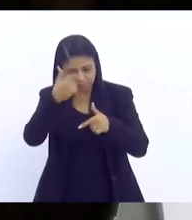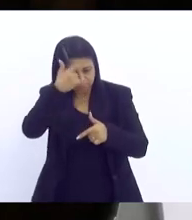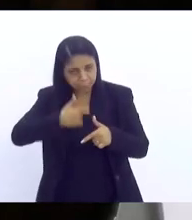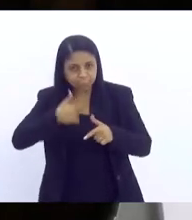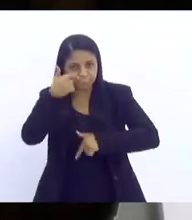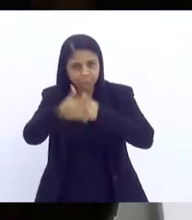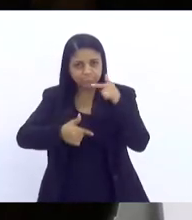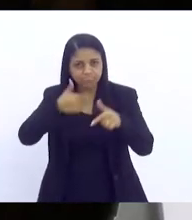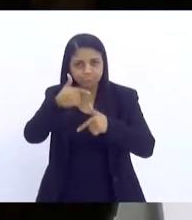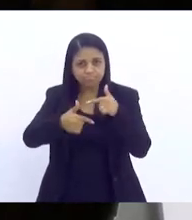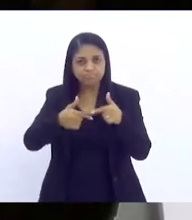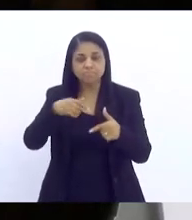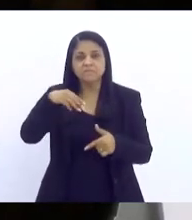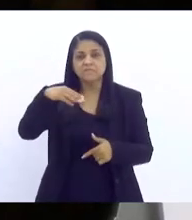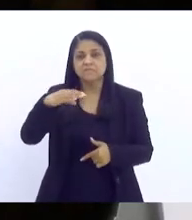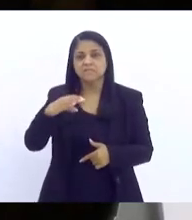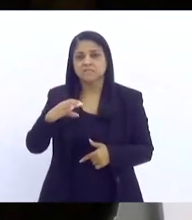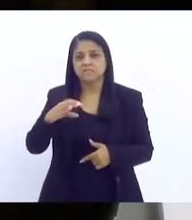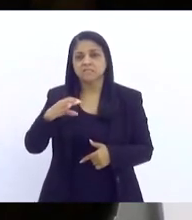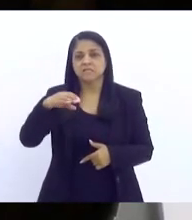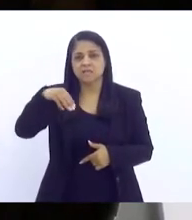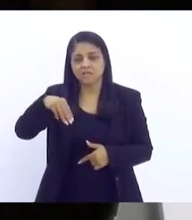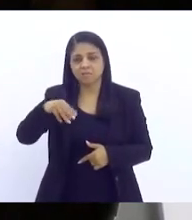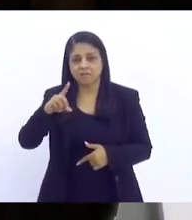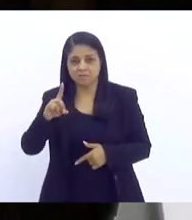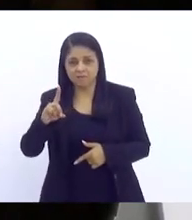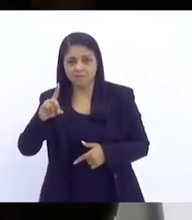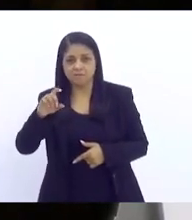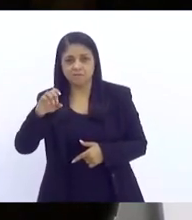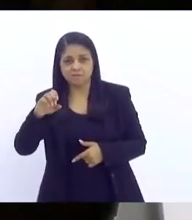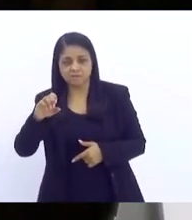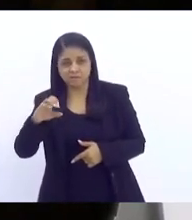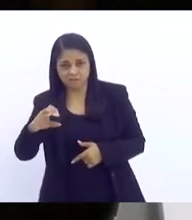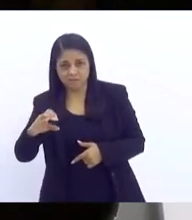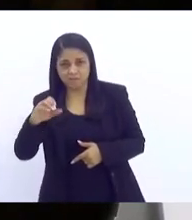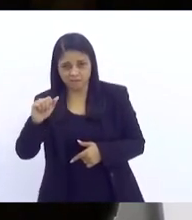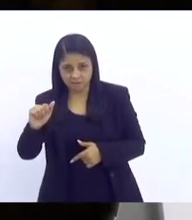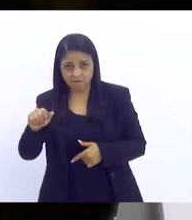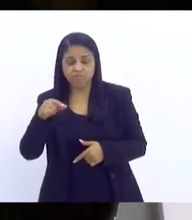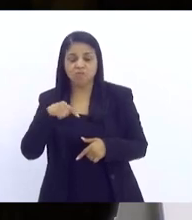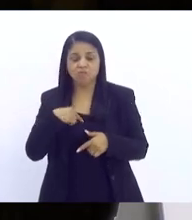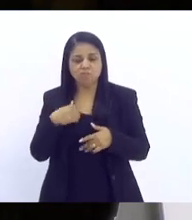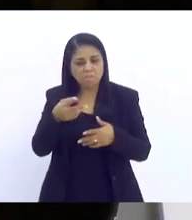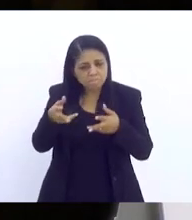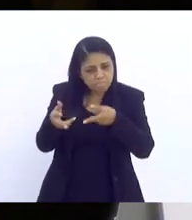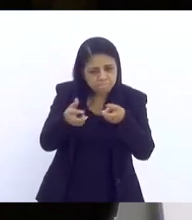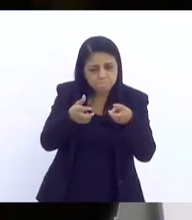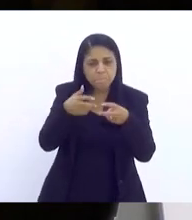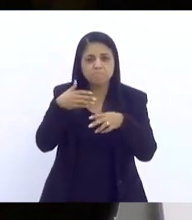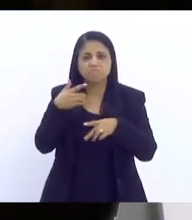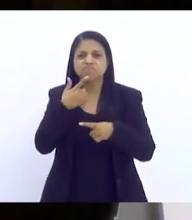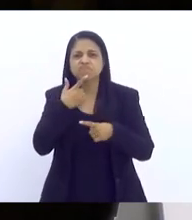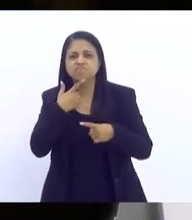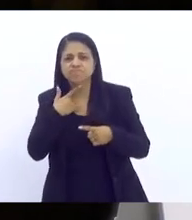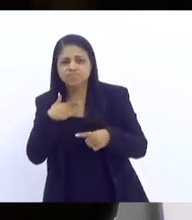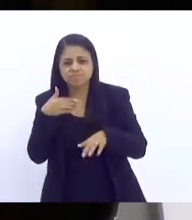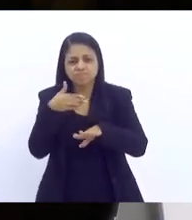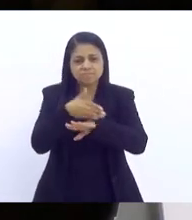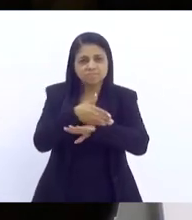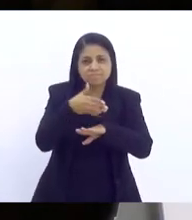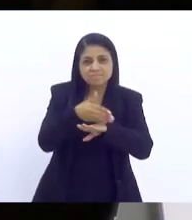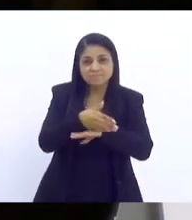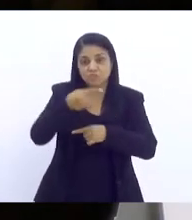no CMDSA e tenho visto a participação e o desejo desses adolescentes da